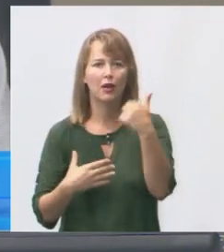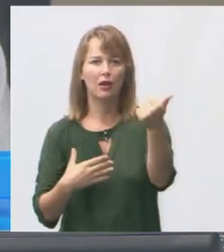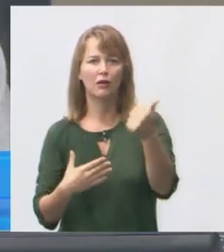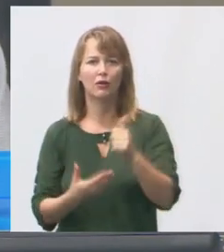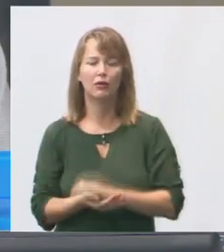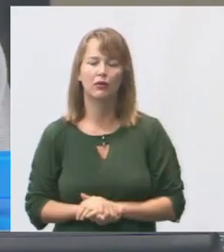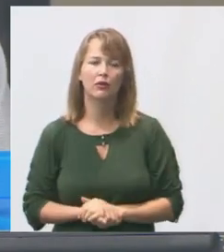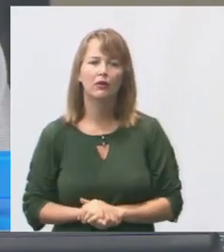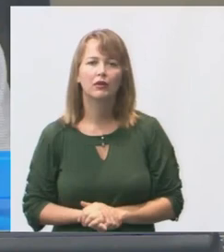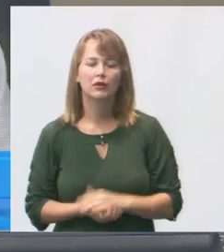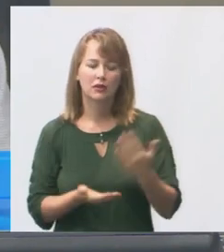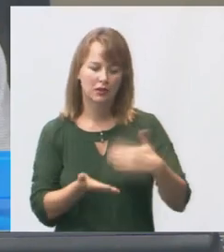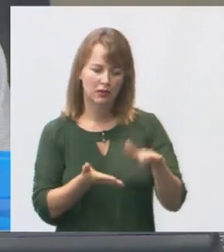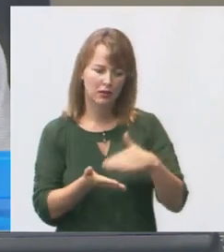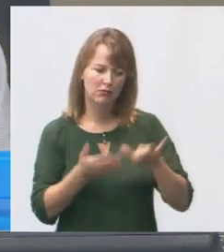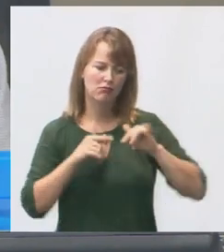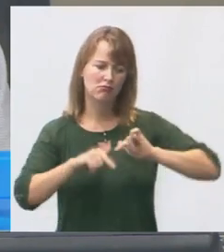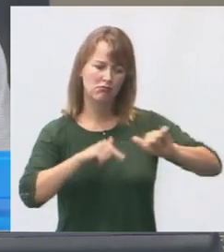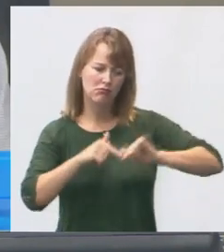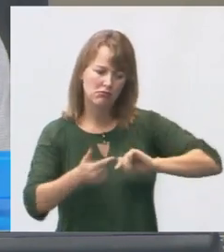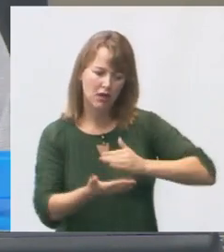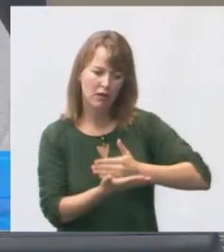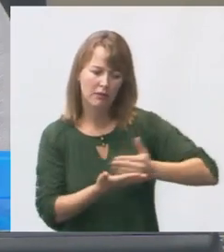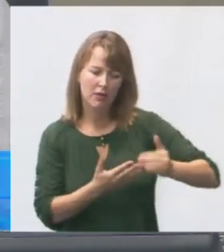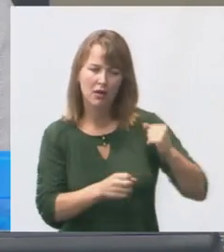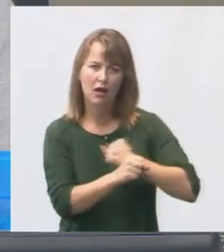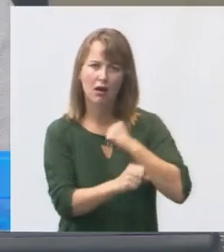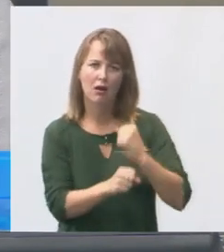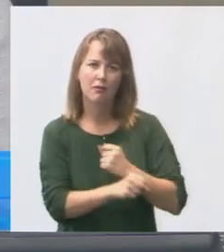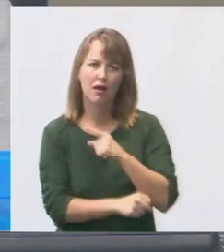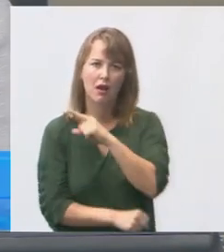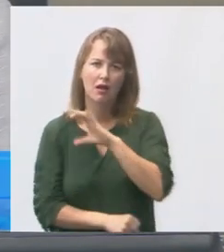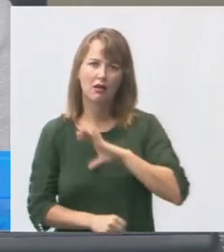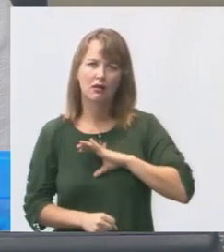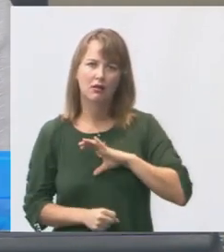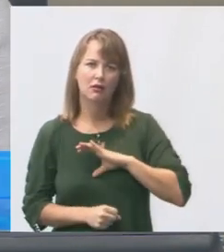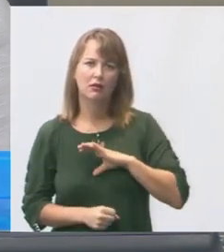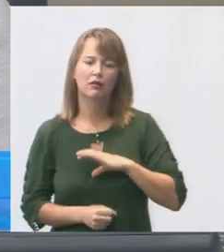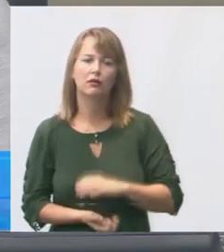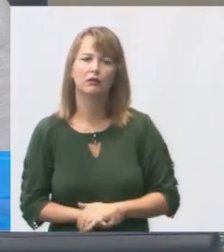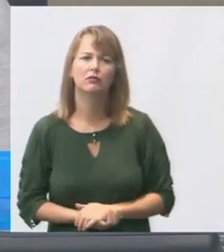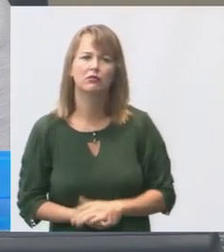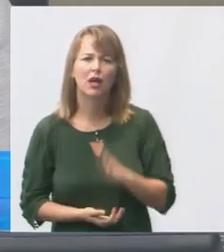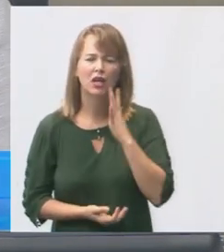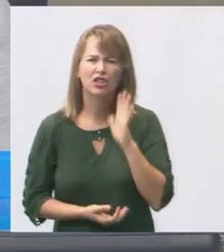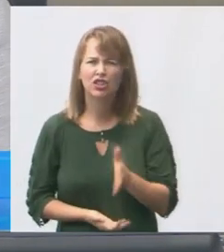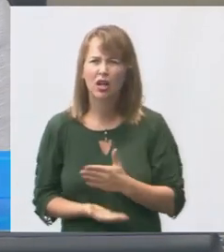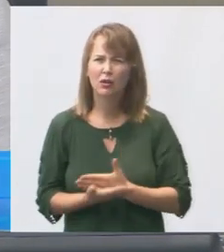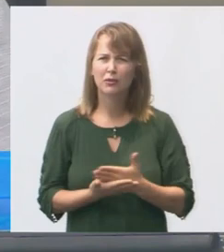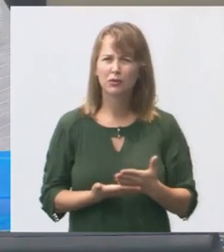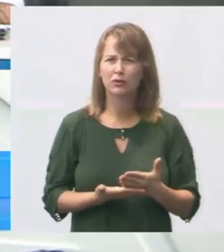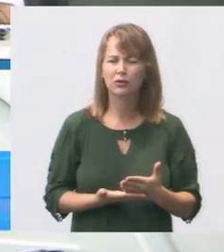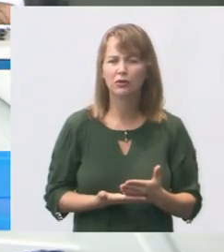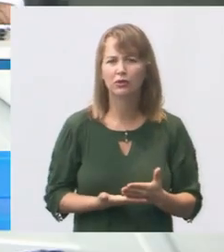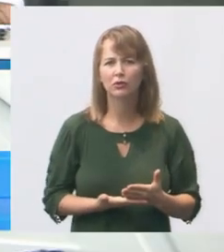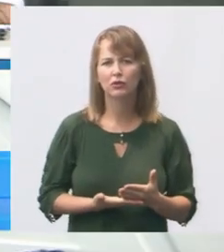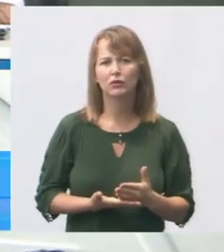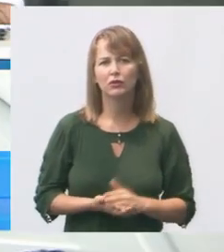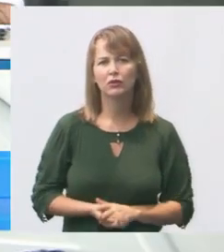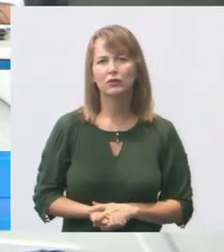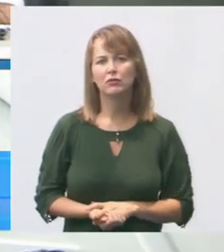trabalhando para iniciar a obra lá na CEMEI também. Eu acho que já iniciou lá, já mandou o projeto para